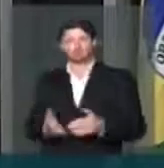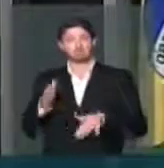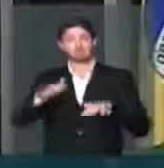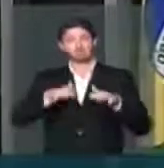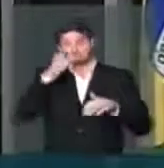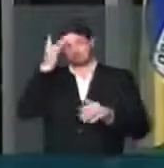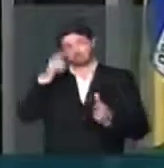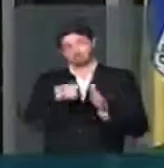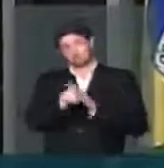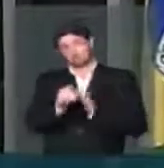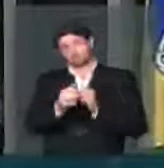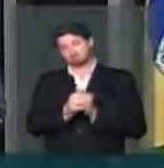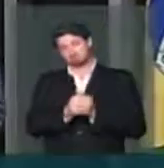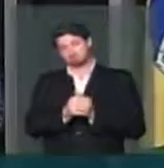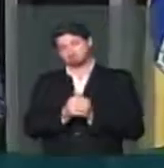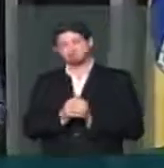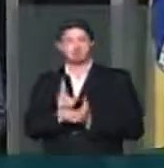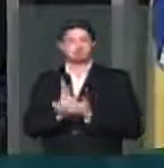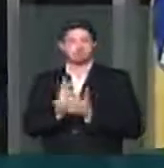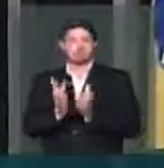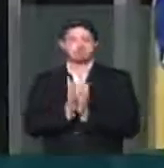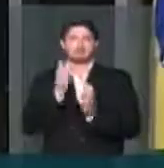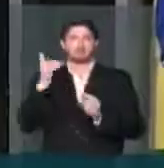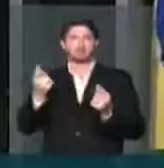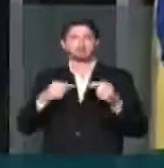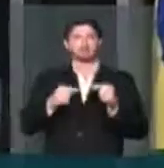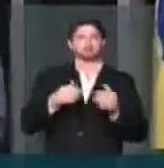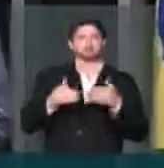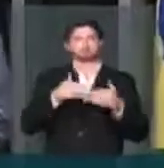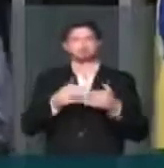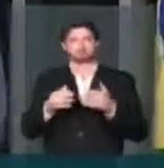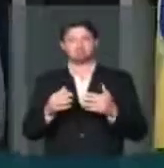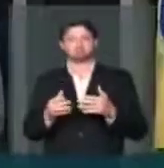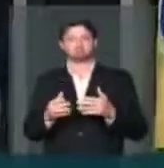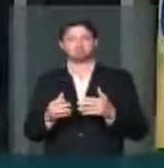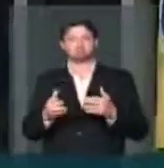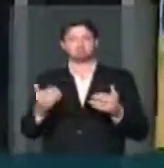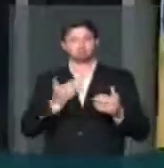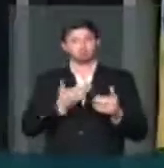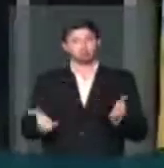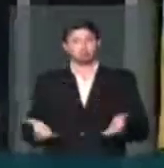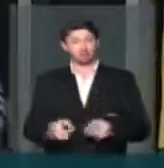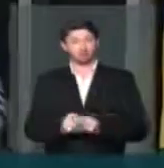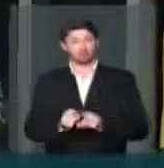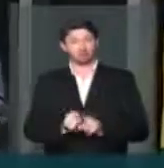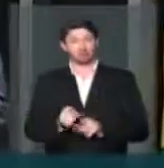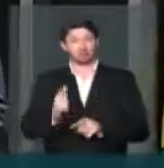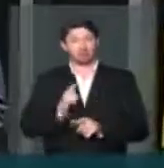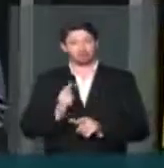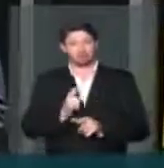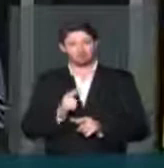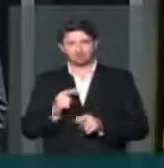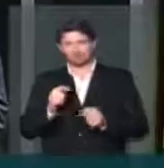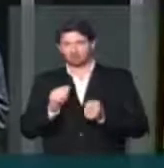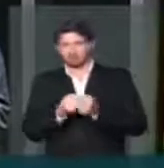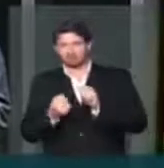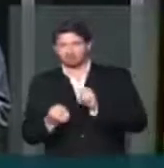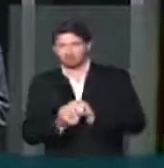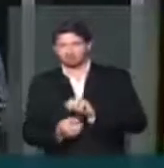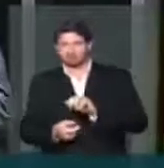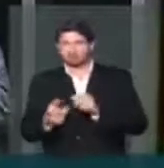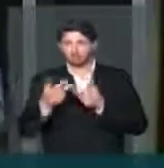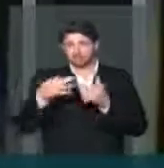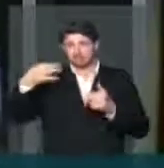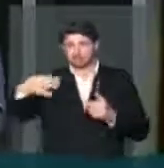perguntado, mesmo sendo de um partido de oposição e fazendo oposição atual ao governo, se havia algum acerto no governo